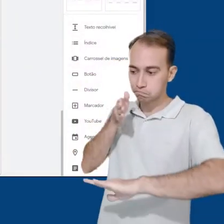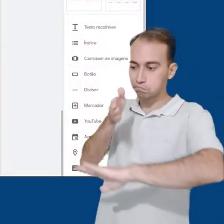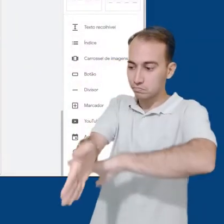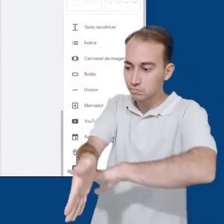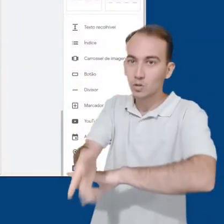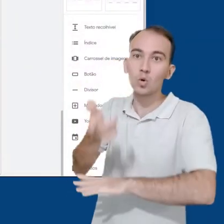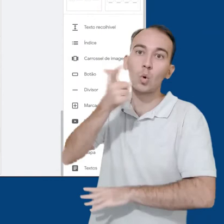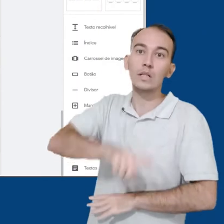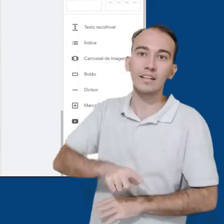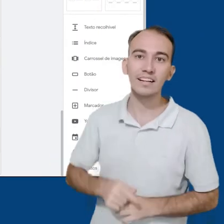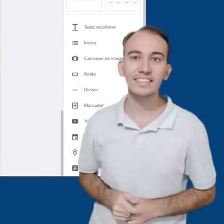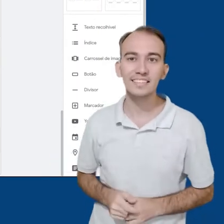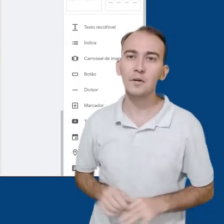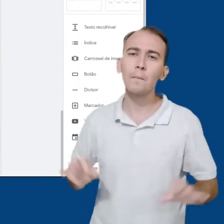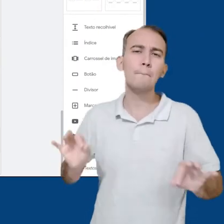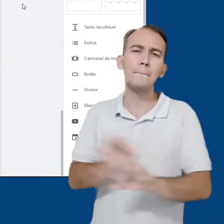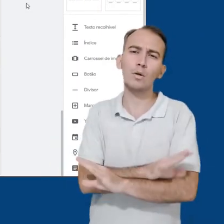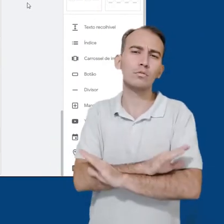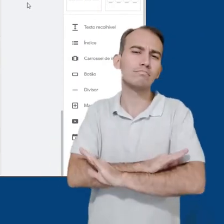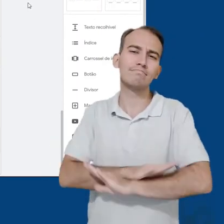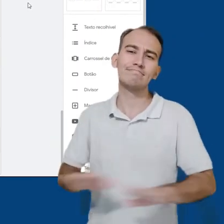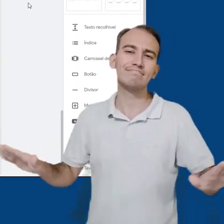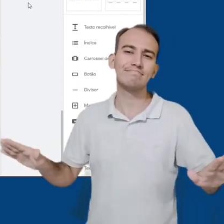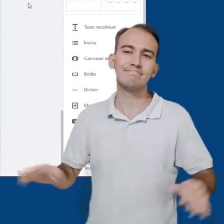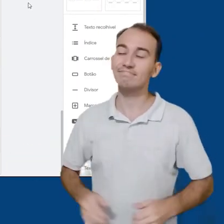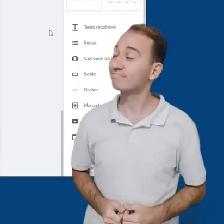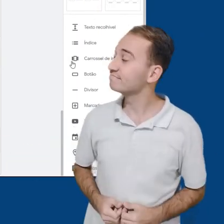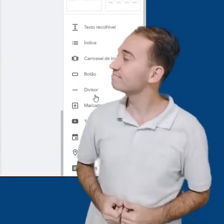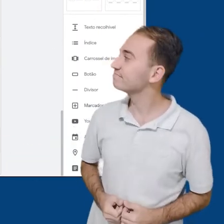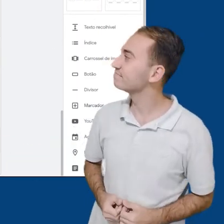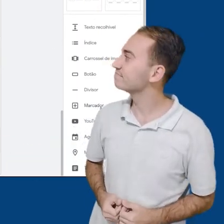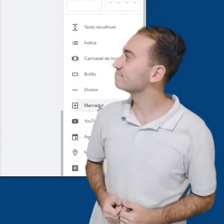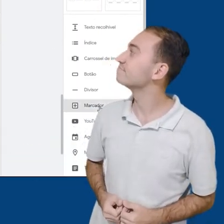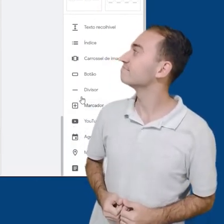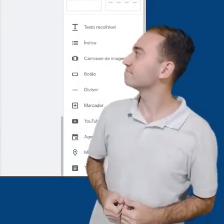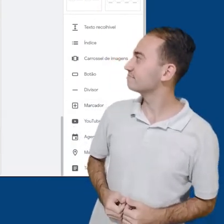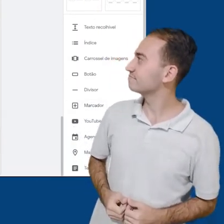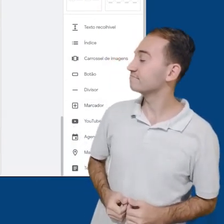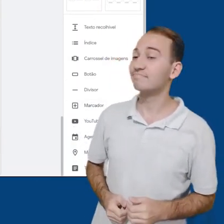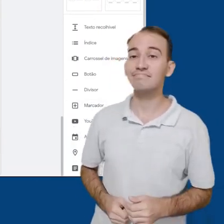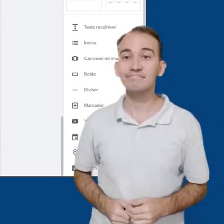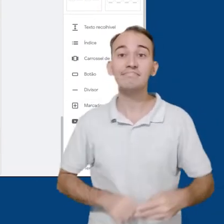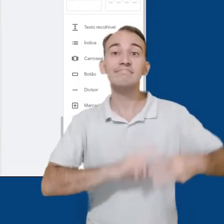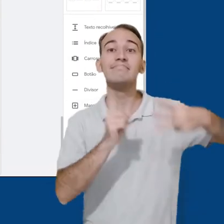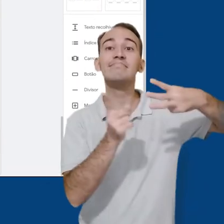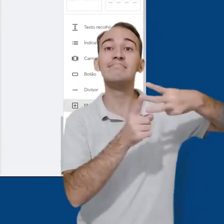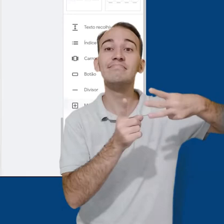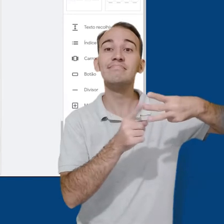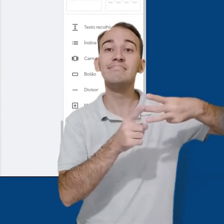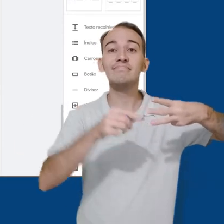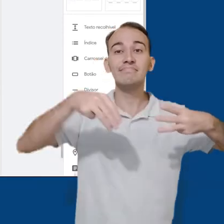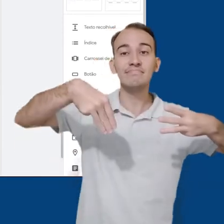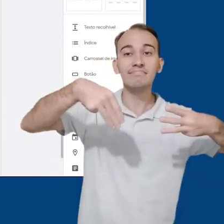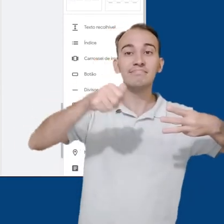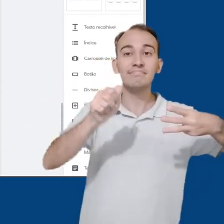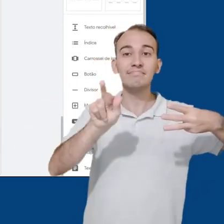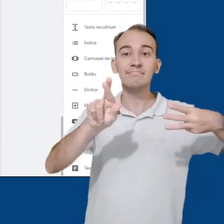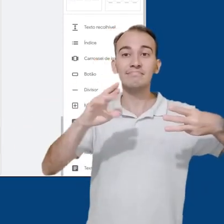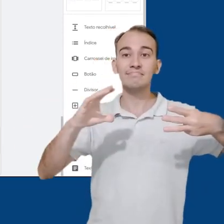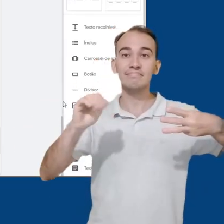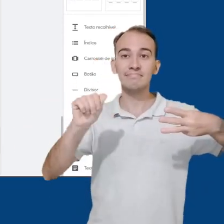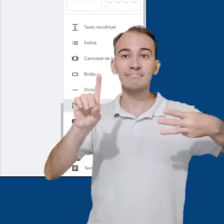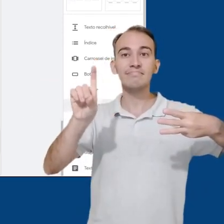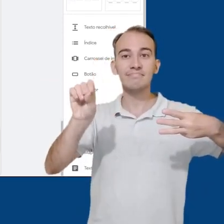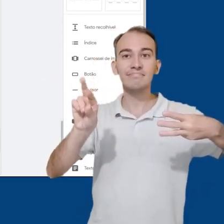clique em Inserir e pronto, o botão estará pronto para ser utilizado. Os marcadores delimitam uma área para inserção de elementos